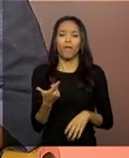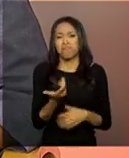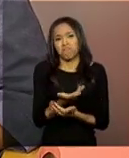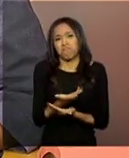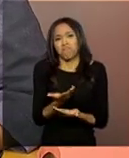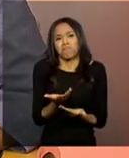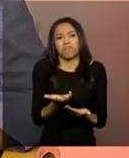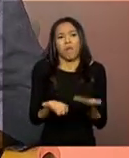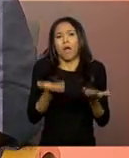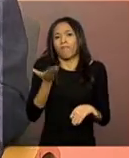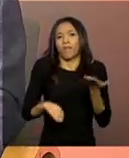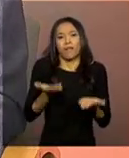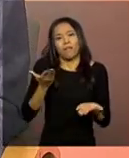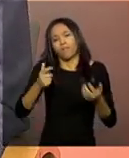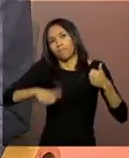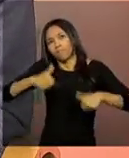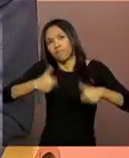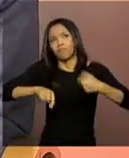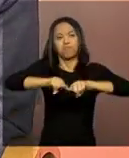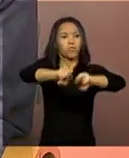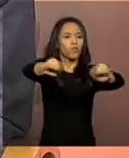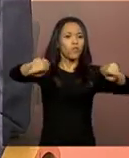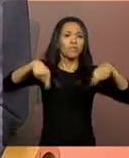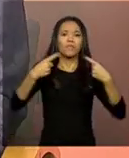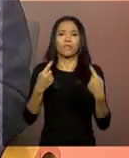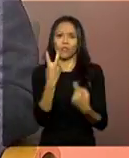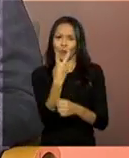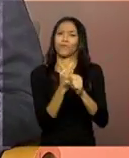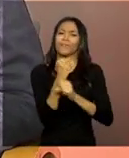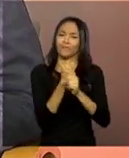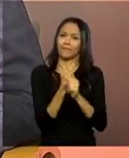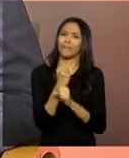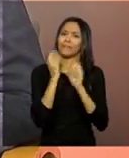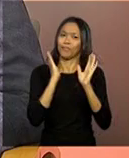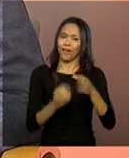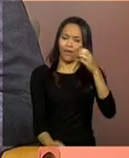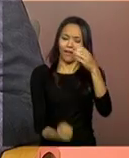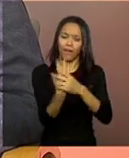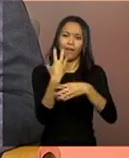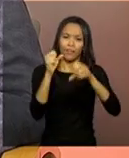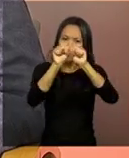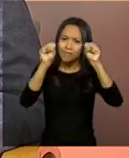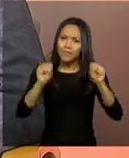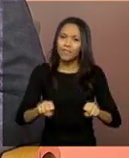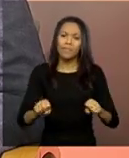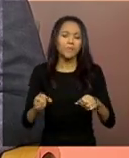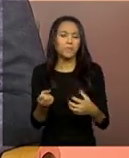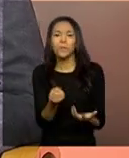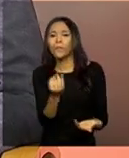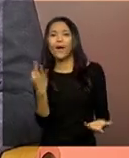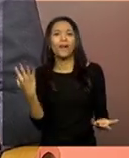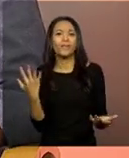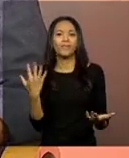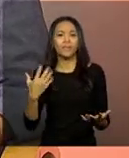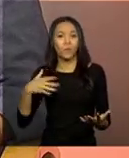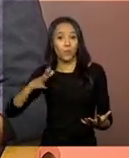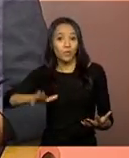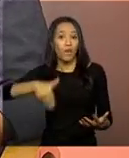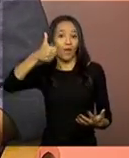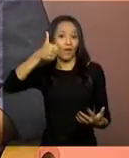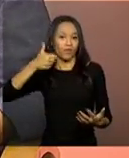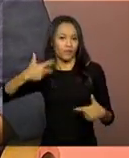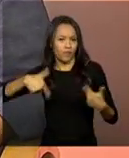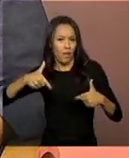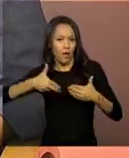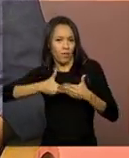vista operacional, qual o balanço que você faz desses dois anos de implantação e quais são os próximos passos para a